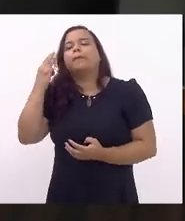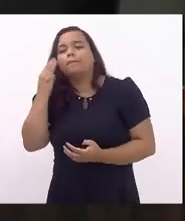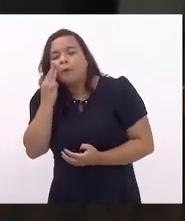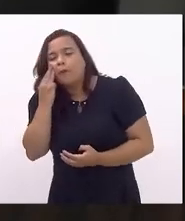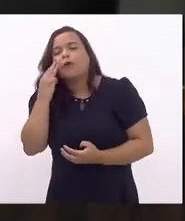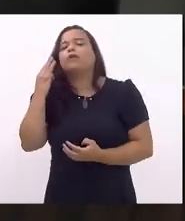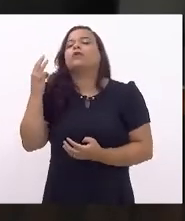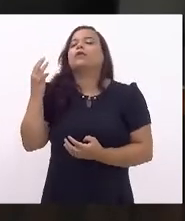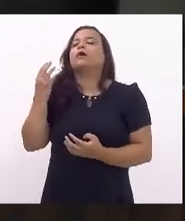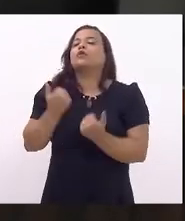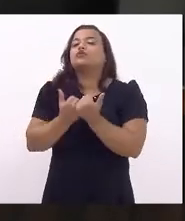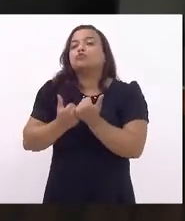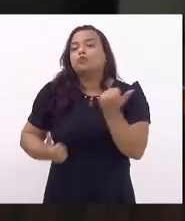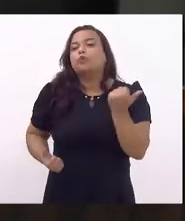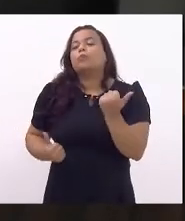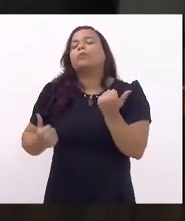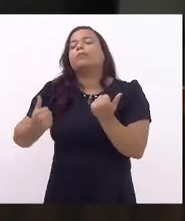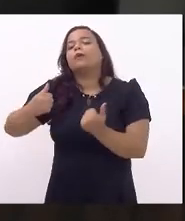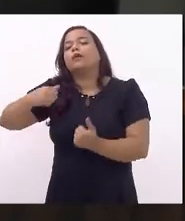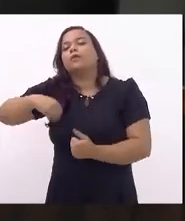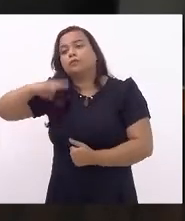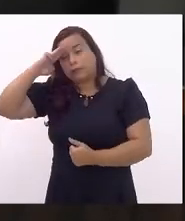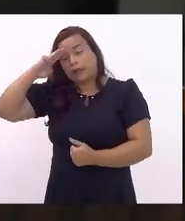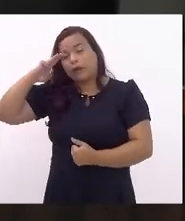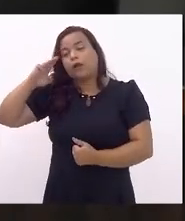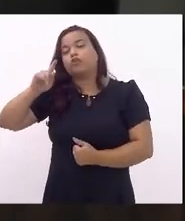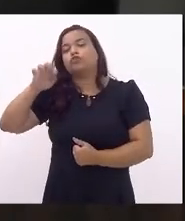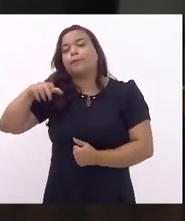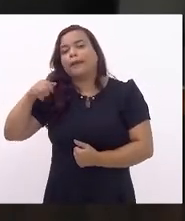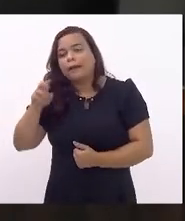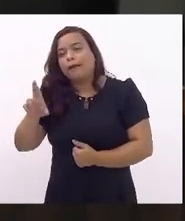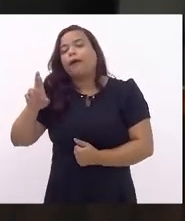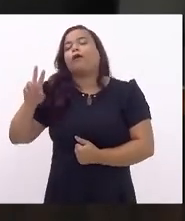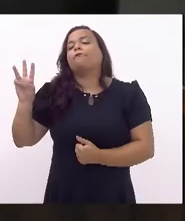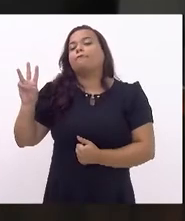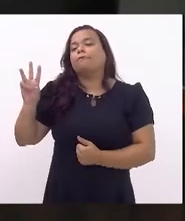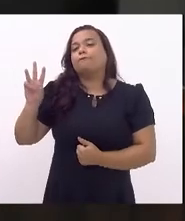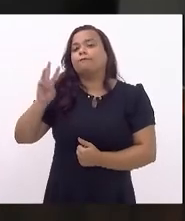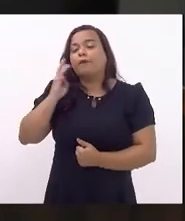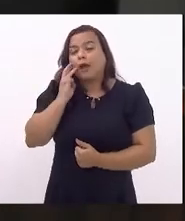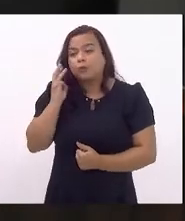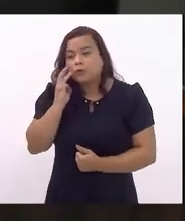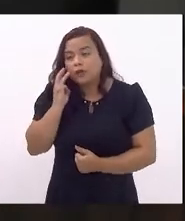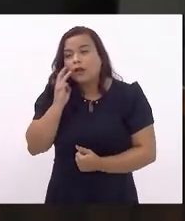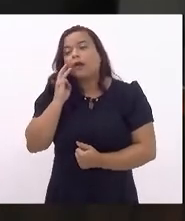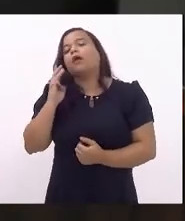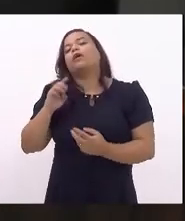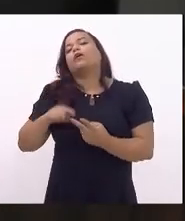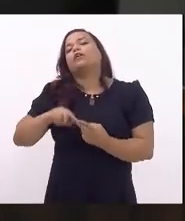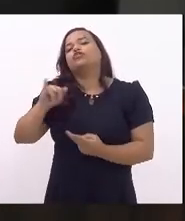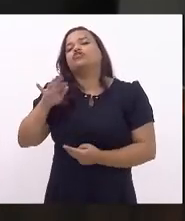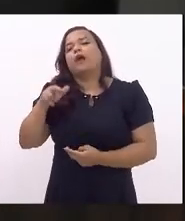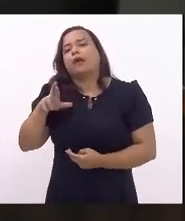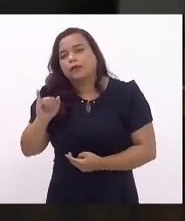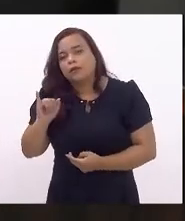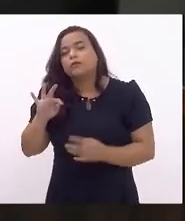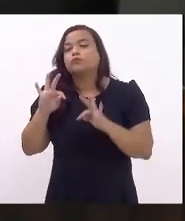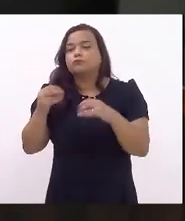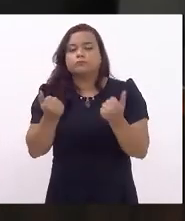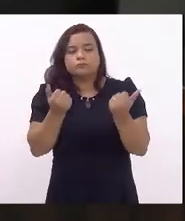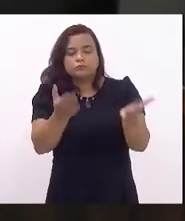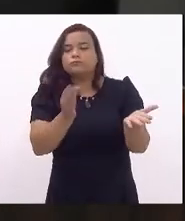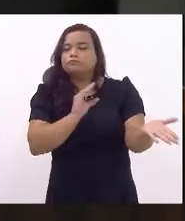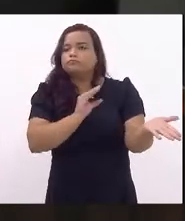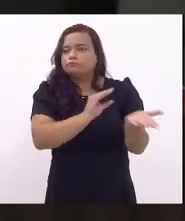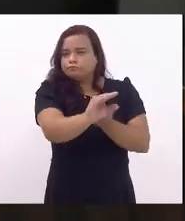Bernardo, Valdeque Carneiro e Jaria Oliveira, que autorizam o Poder Executivo a instituir e conceder a gratificação aos policiais e